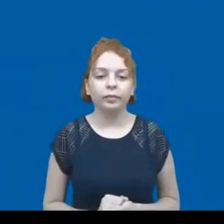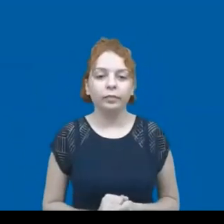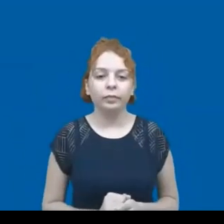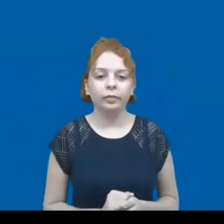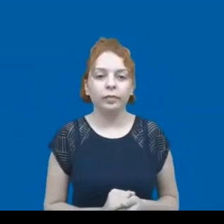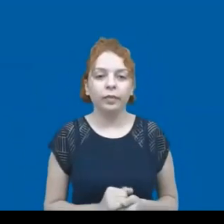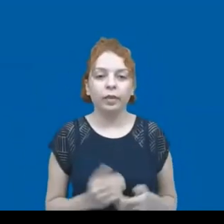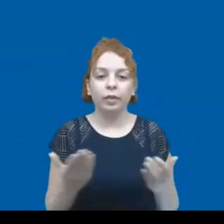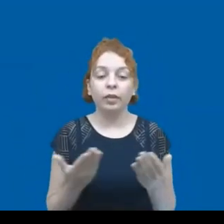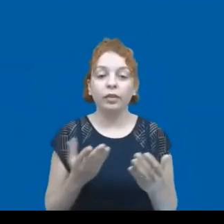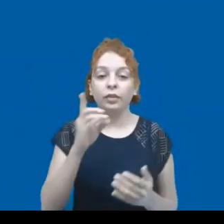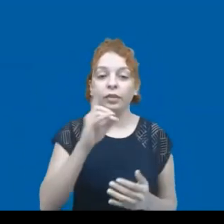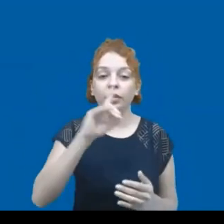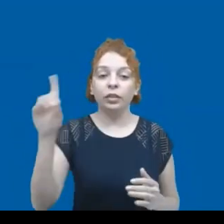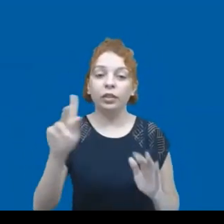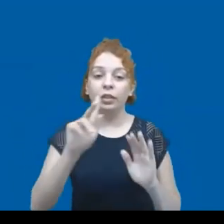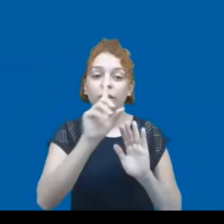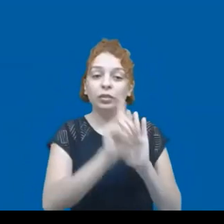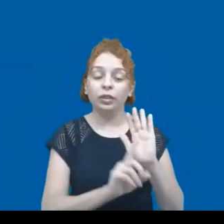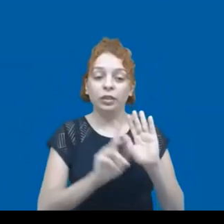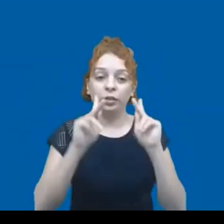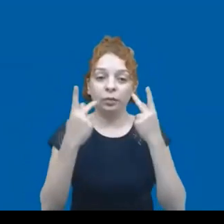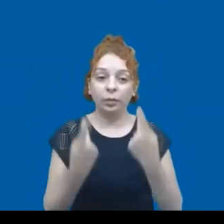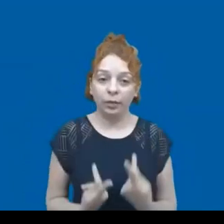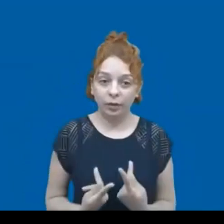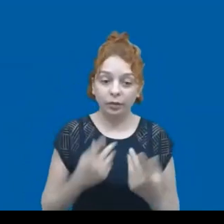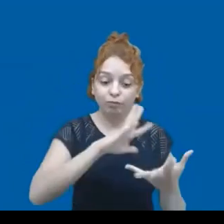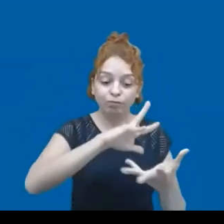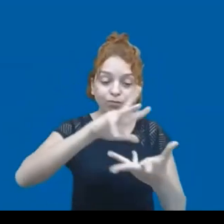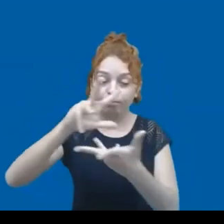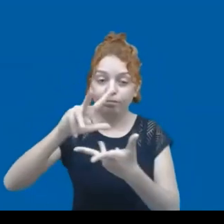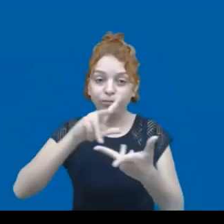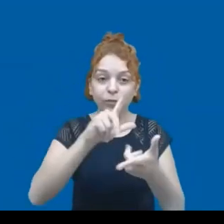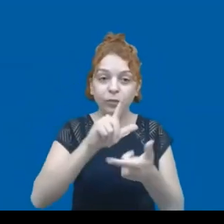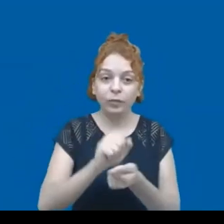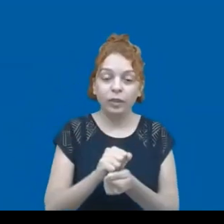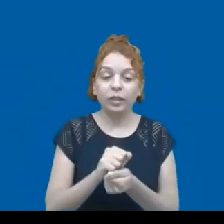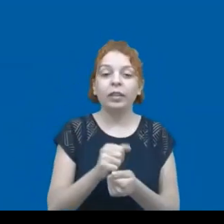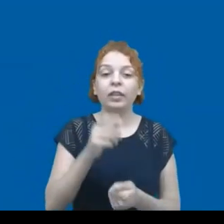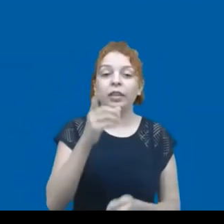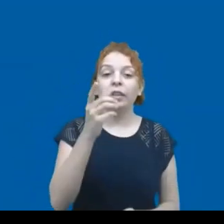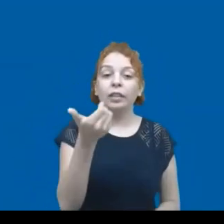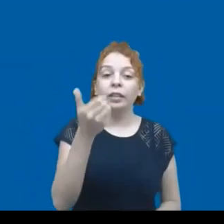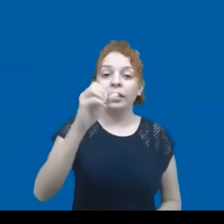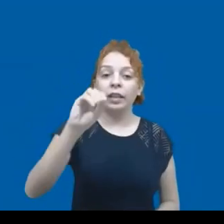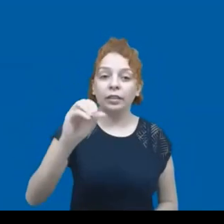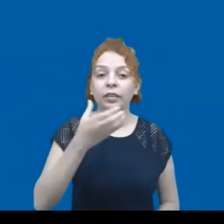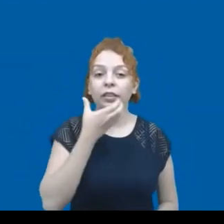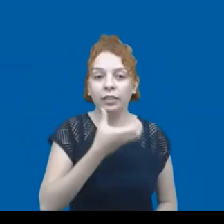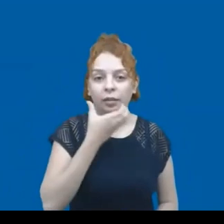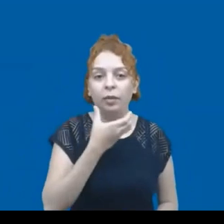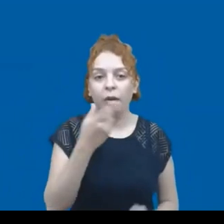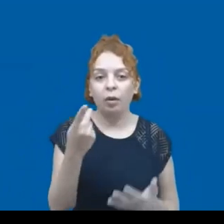Internacional dos Direitos Humanos é celebrado em 10 de dezembro e foi nesse dia